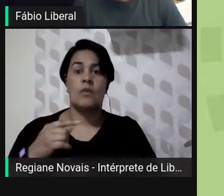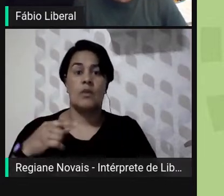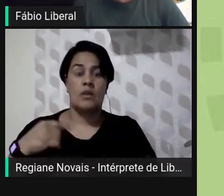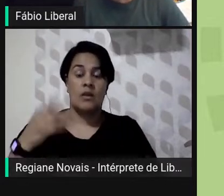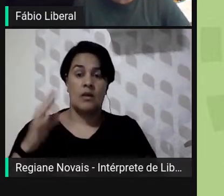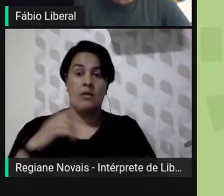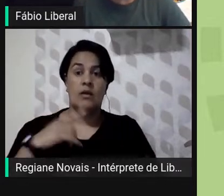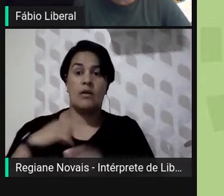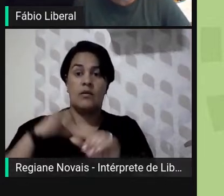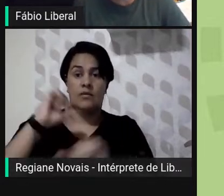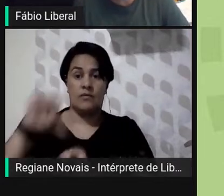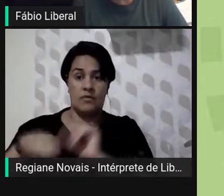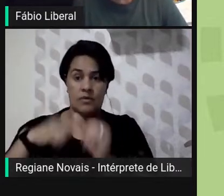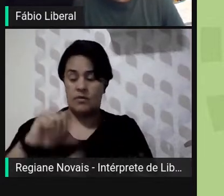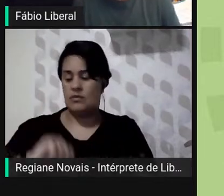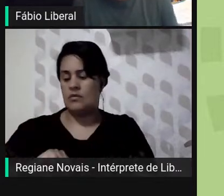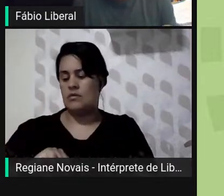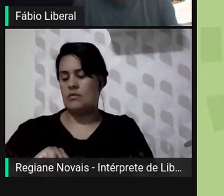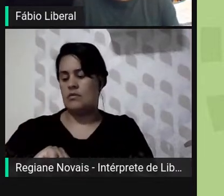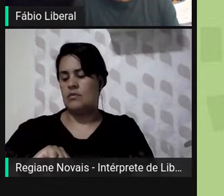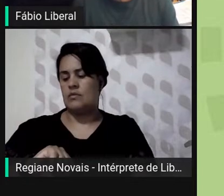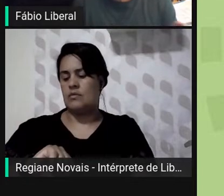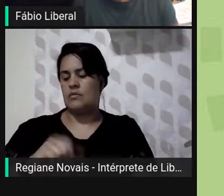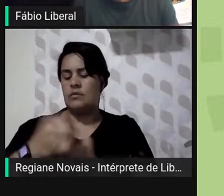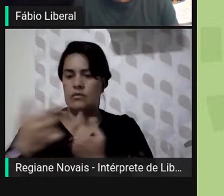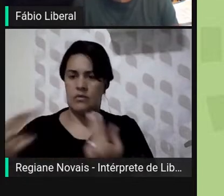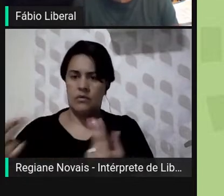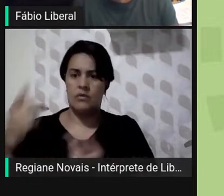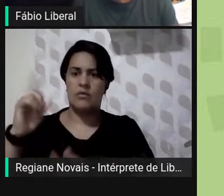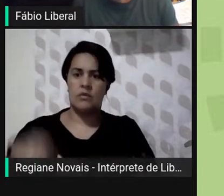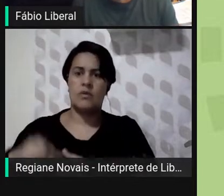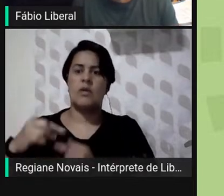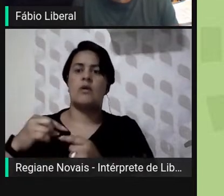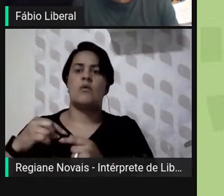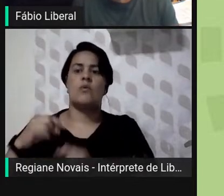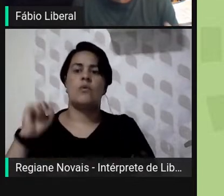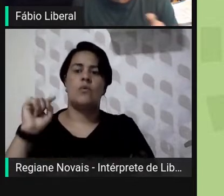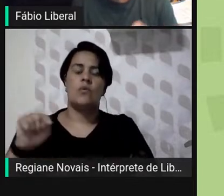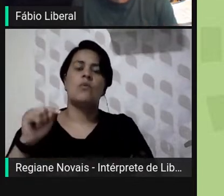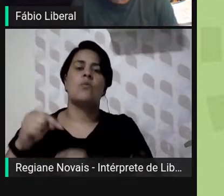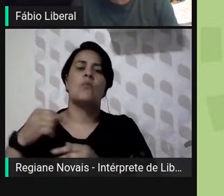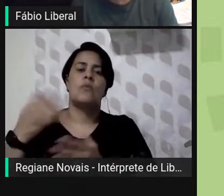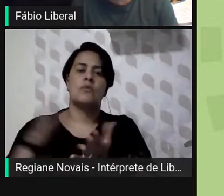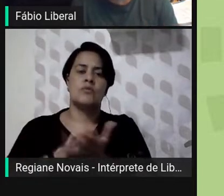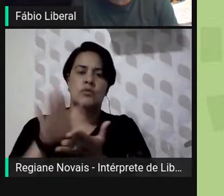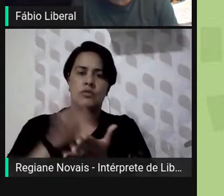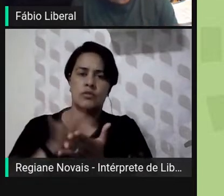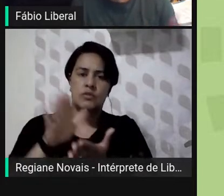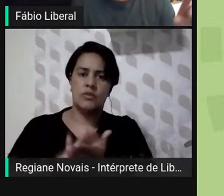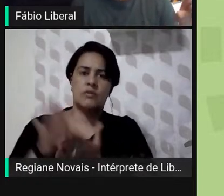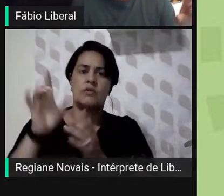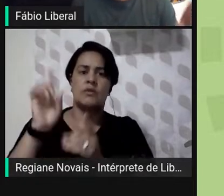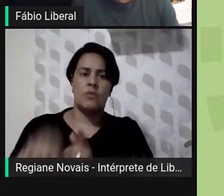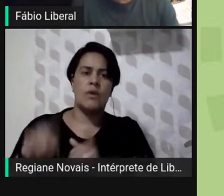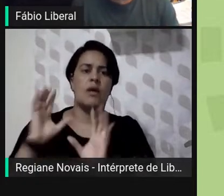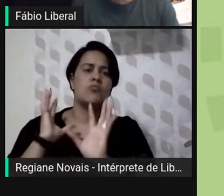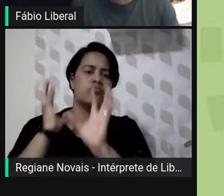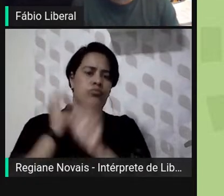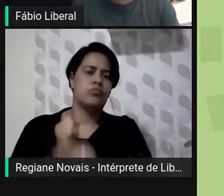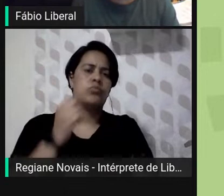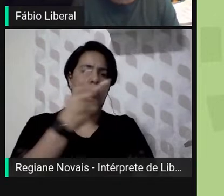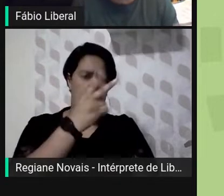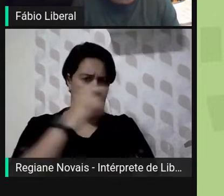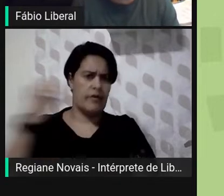dos anais para o ambiente digital. Nota-se que o processo de digitalização e publicação ocorreu há mais de 20 anos. É extremamente